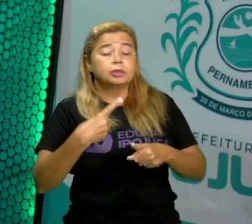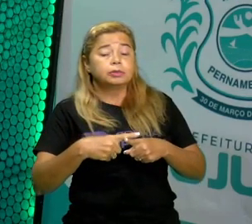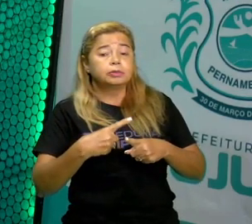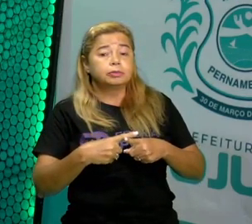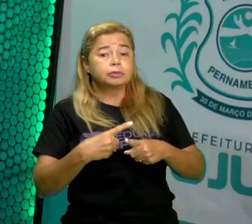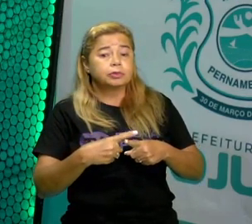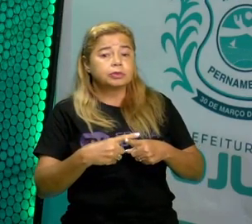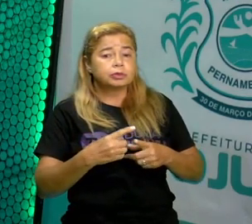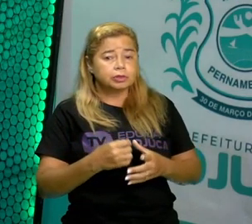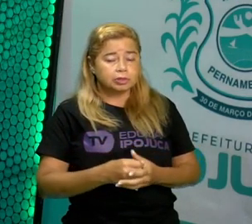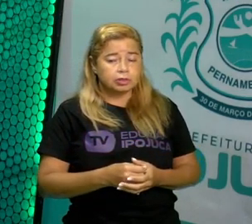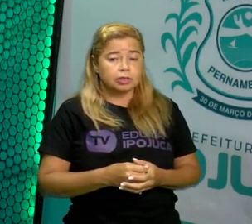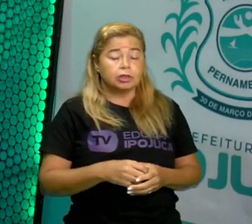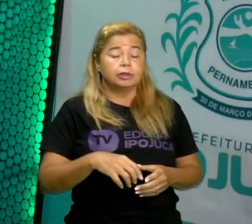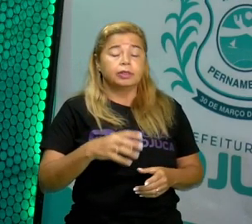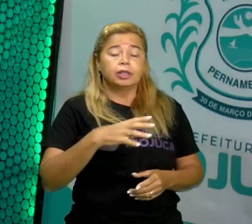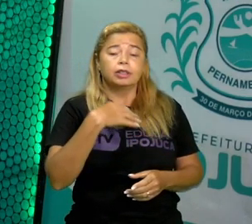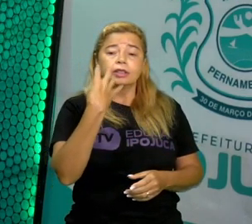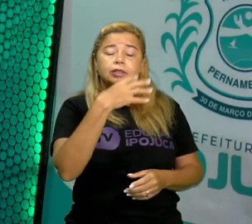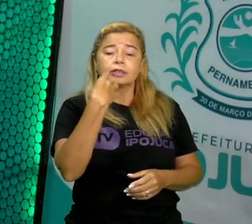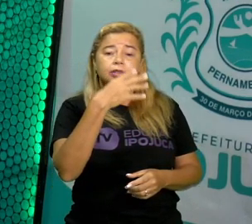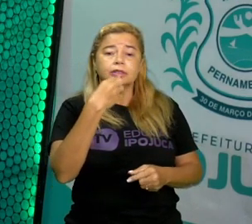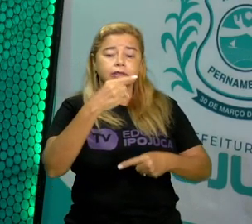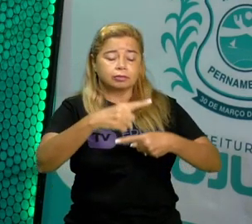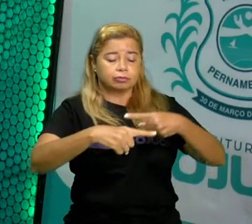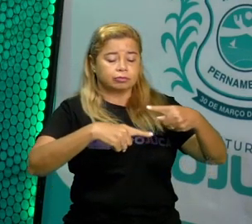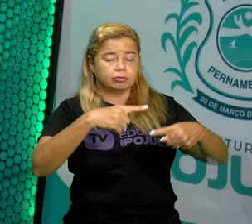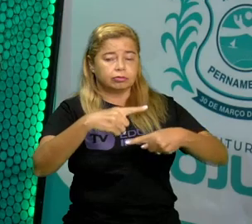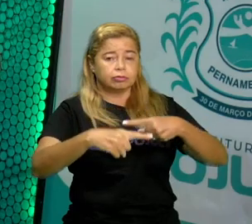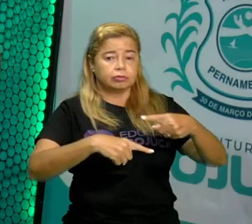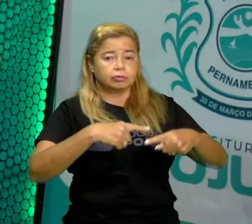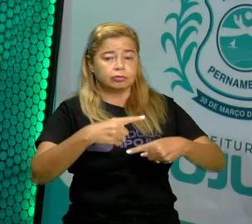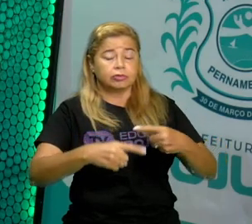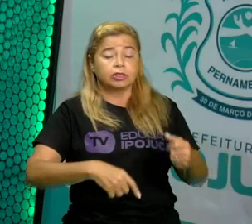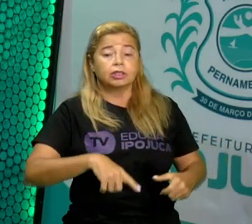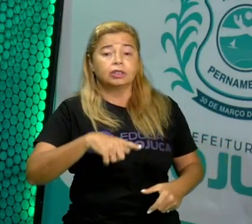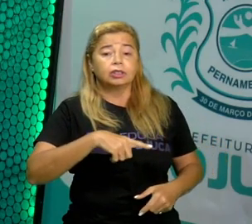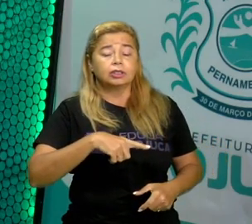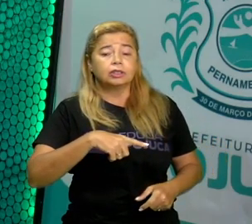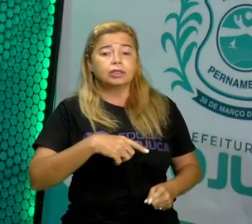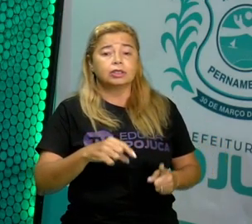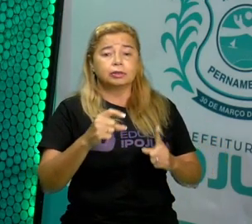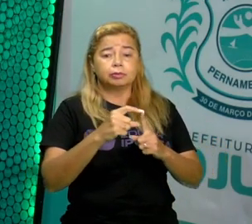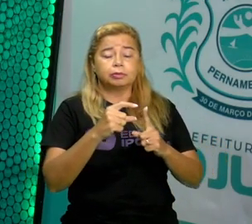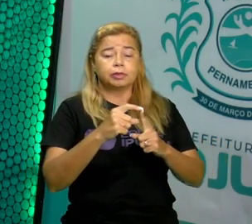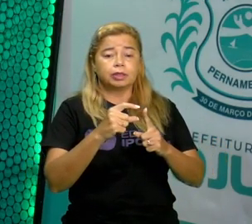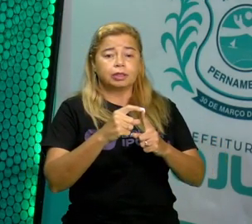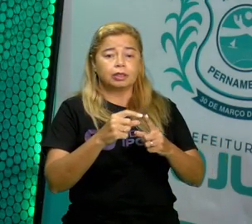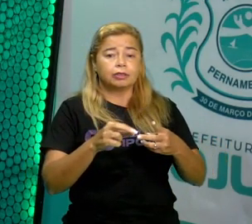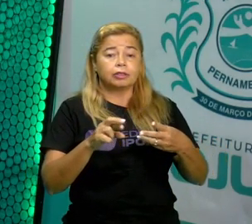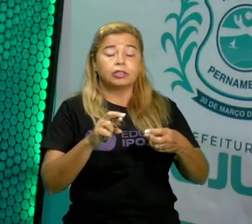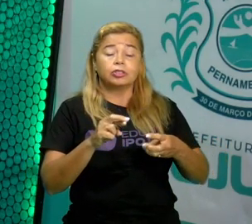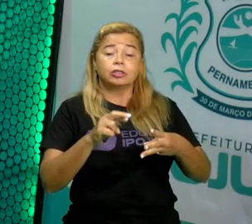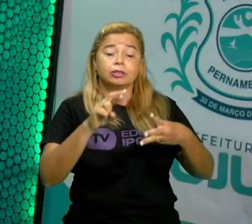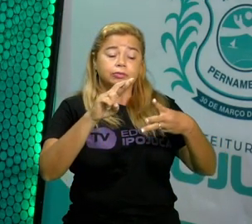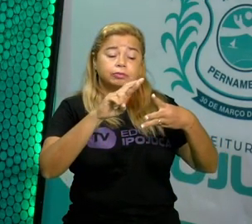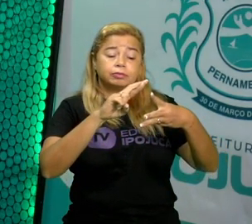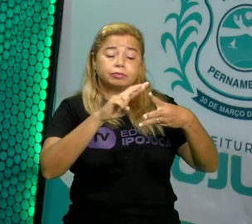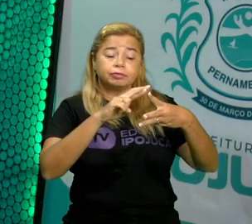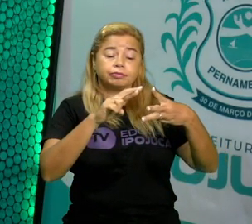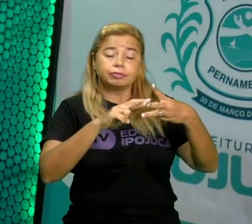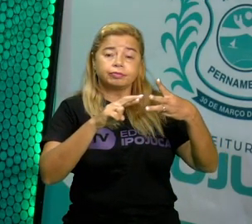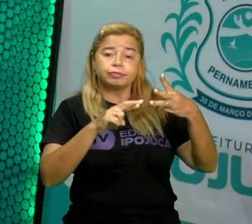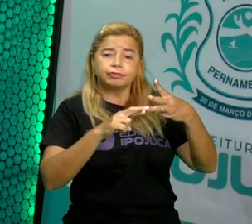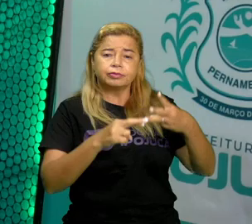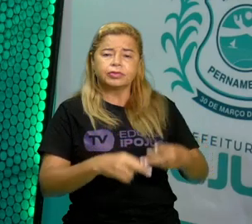geralmente na cantiga de roda existem palavras que rimam. O que é